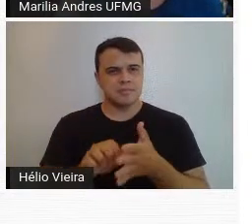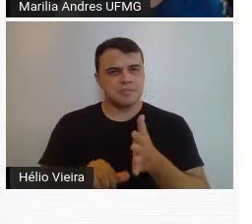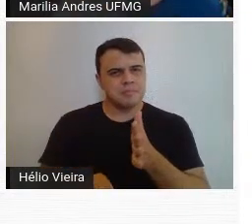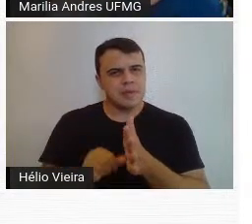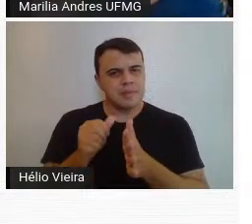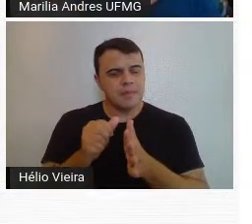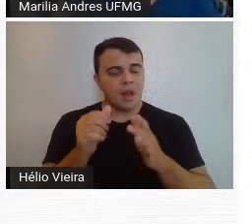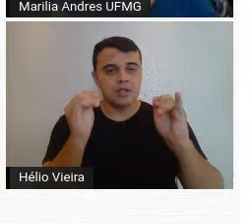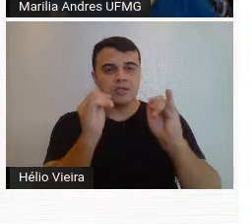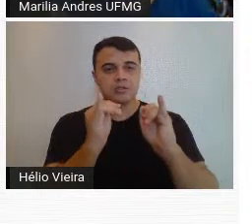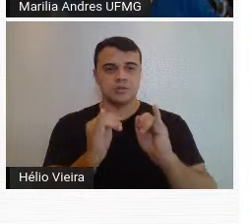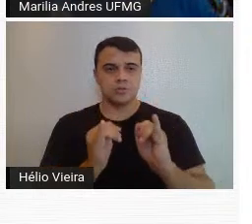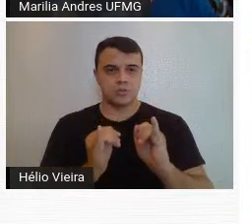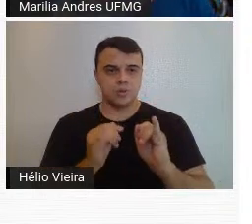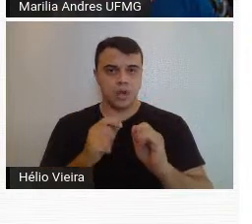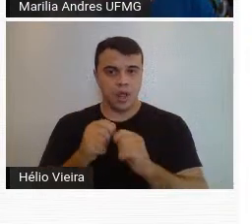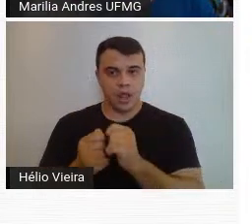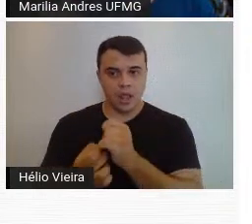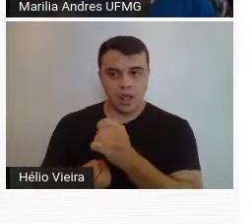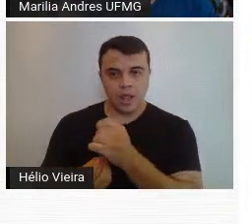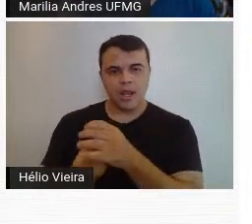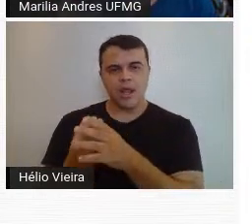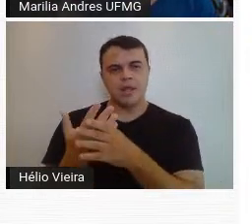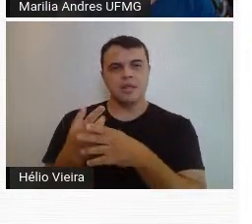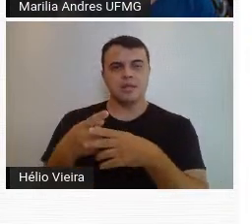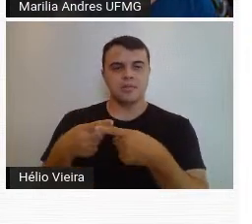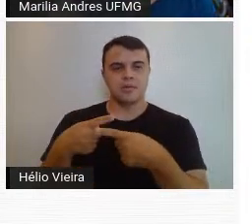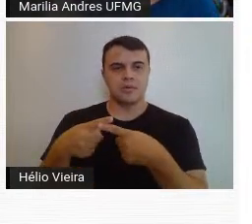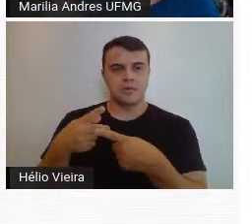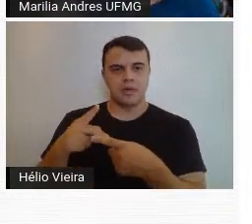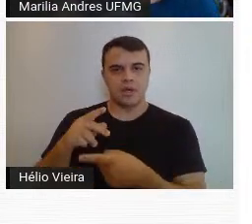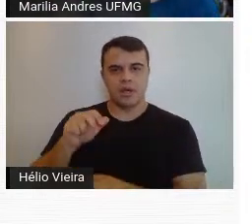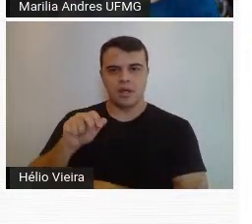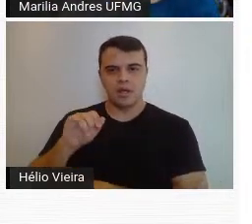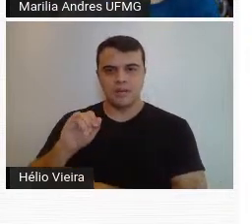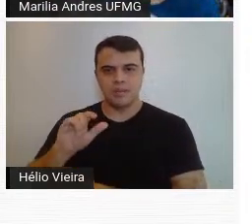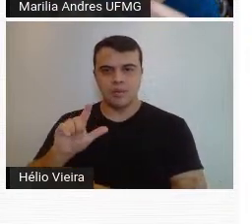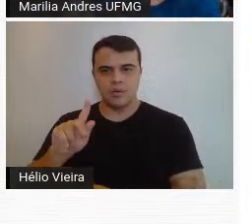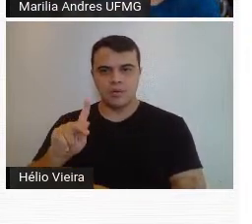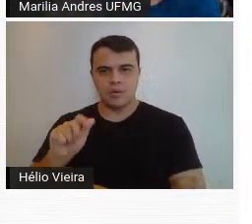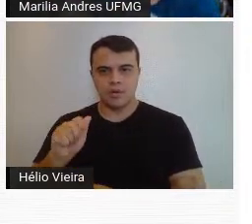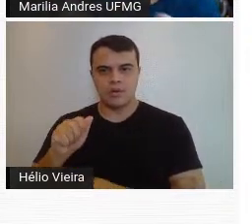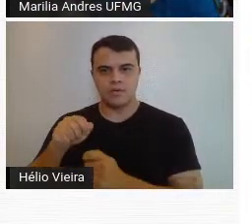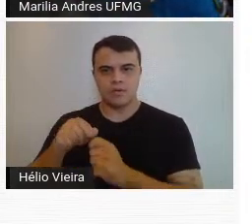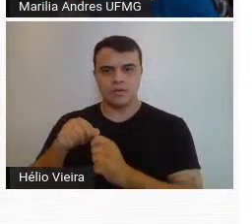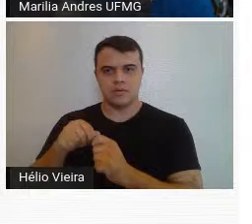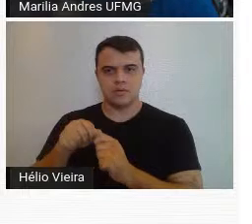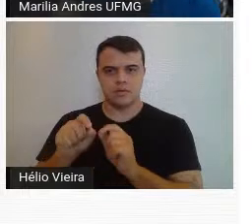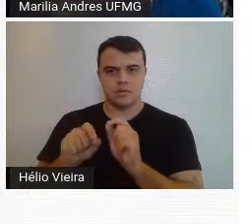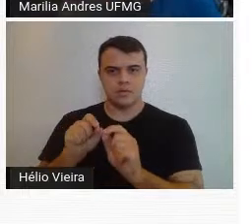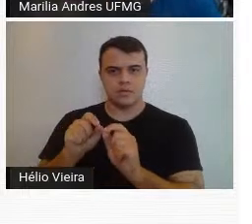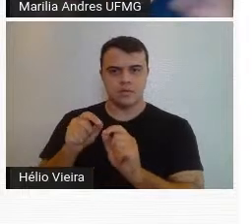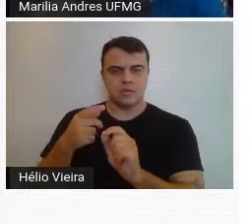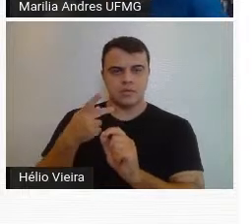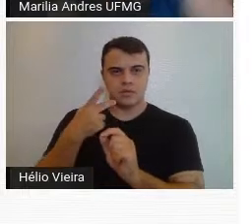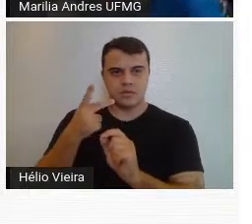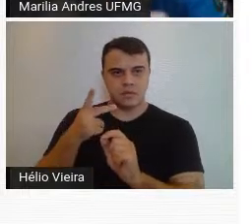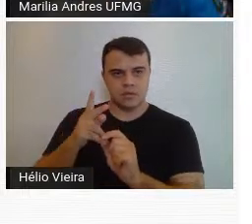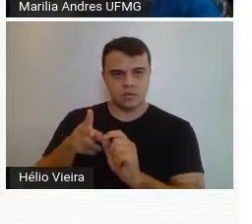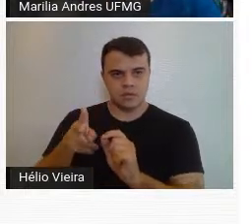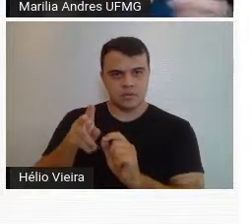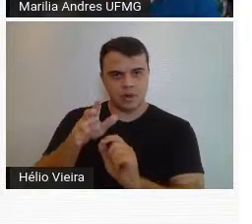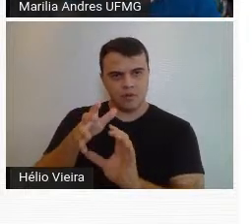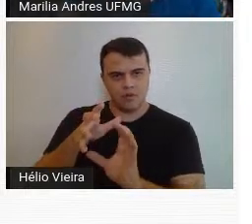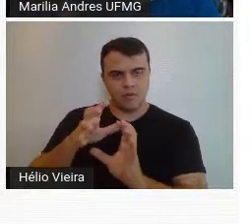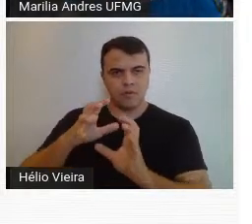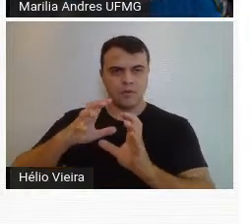esculturas construtivas que a Milka fez, já abandonando totalmente a figuração e partindo para essa forma,